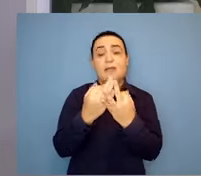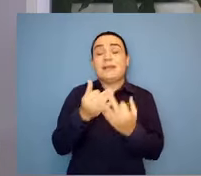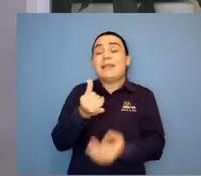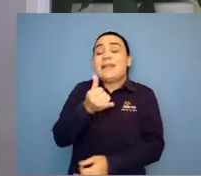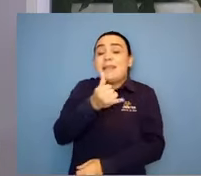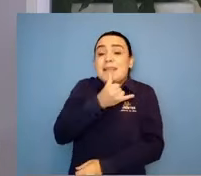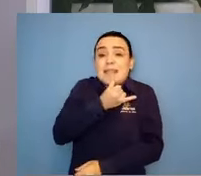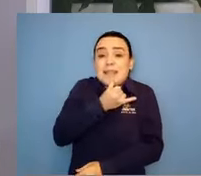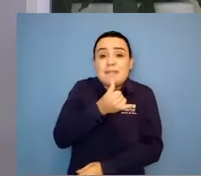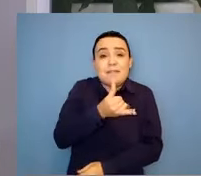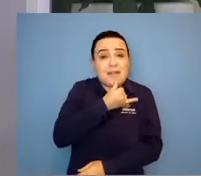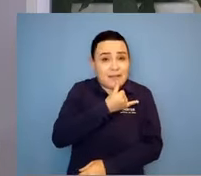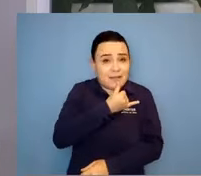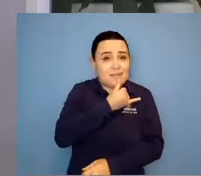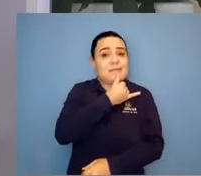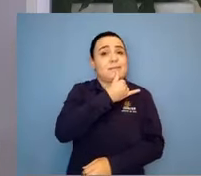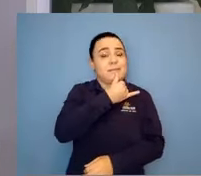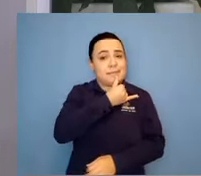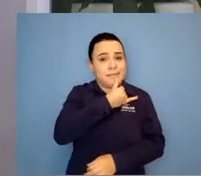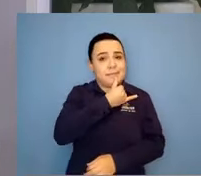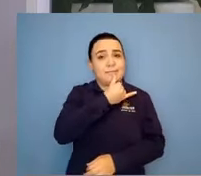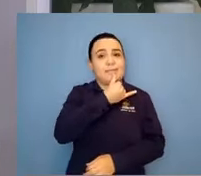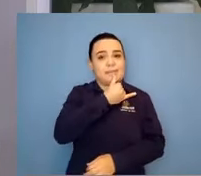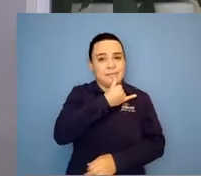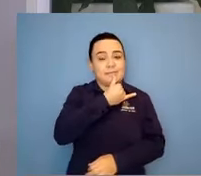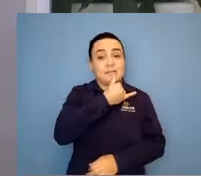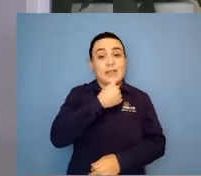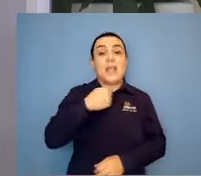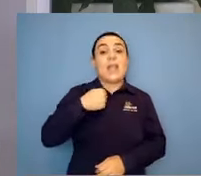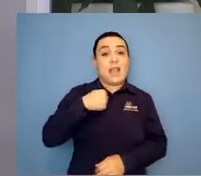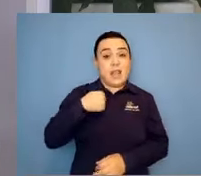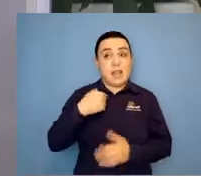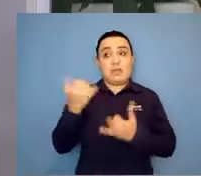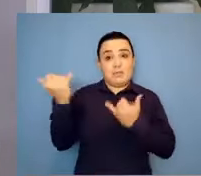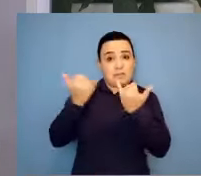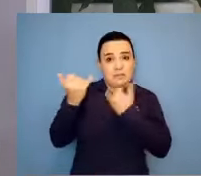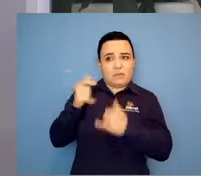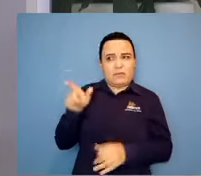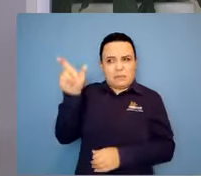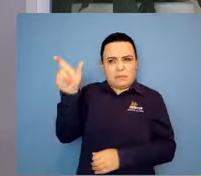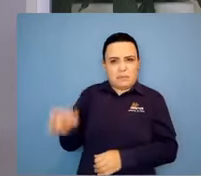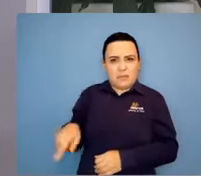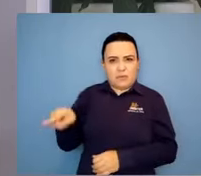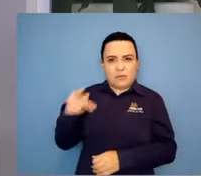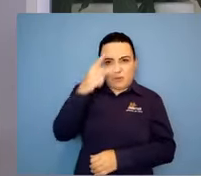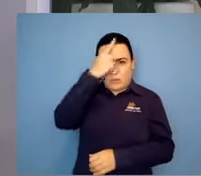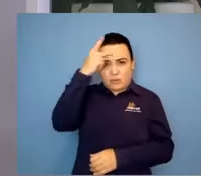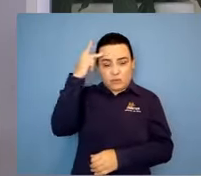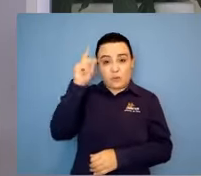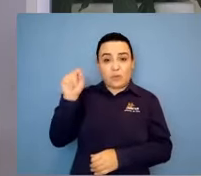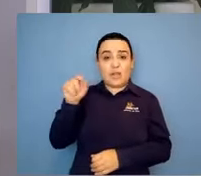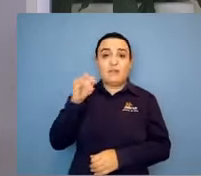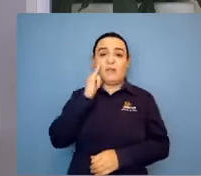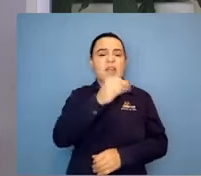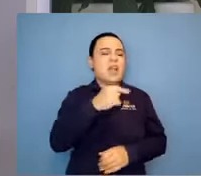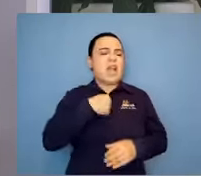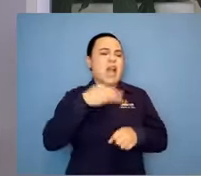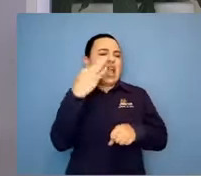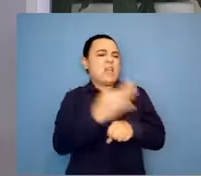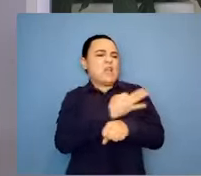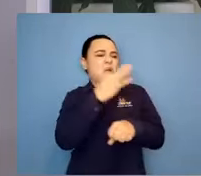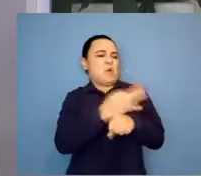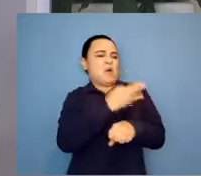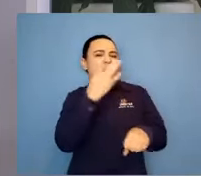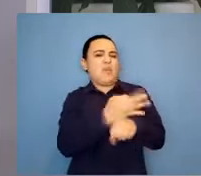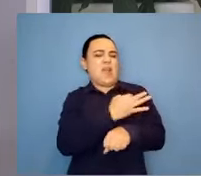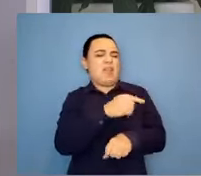né? Eu soube de um caso aí, de uns conhecidos, em que ele disse para a mulher, eu não aguento essa coisa de deficiência.